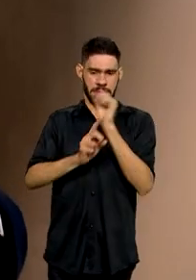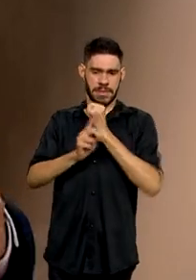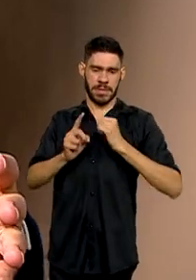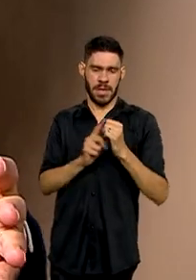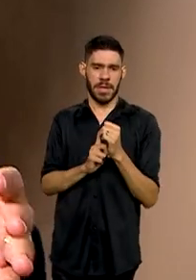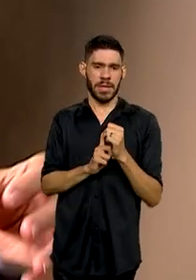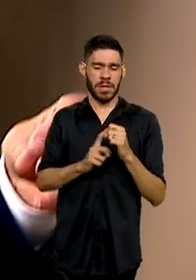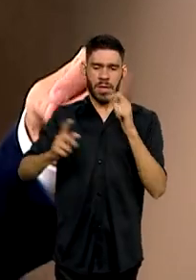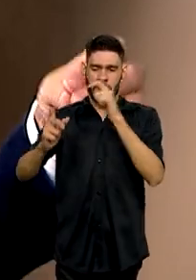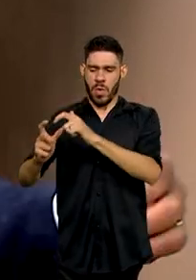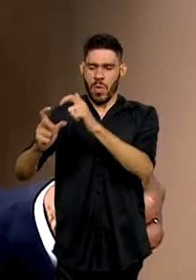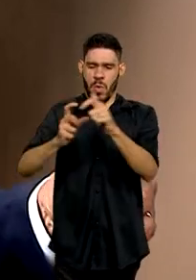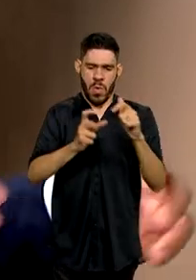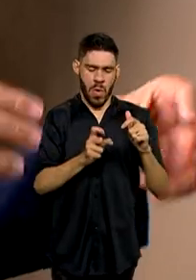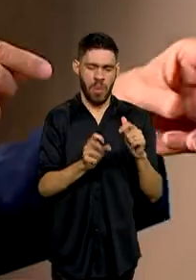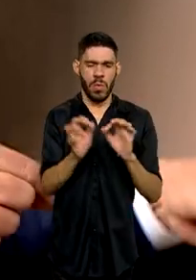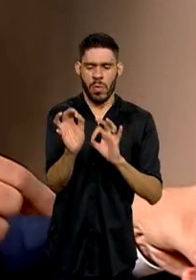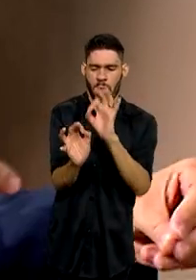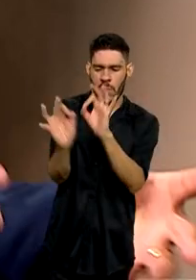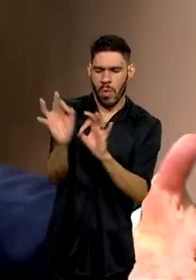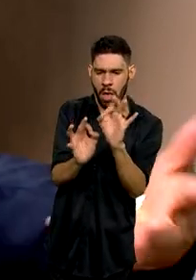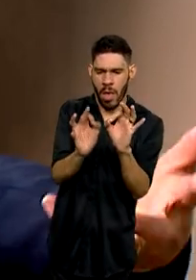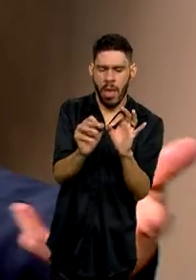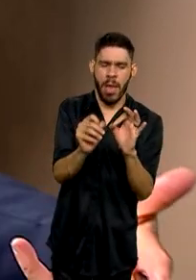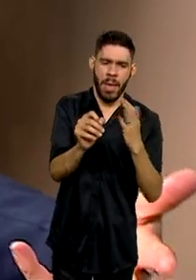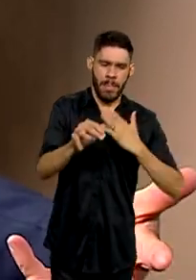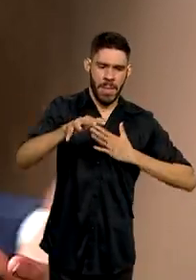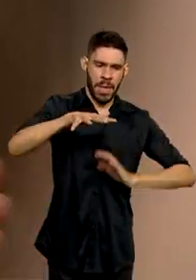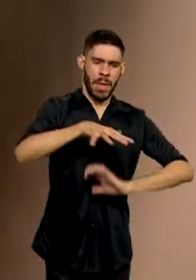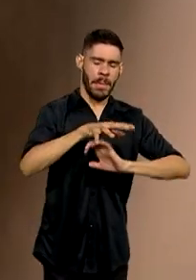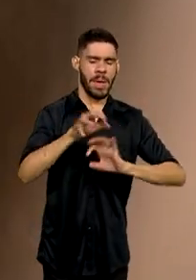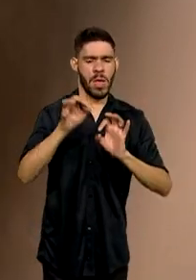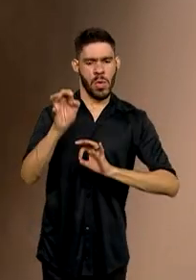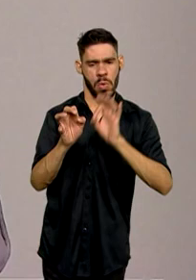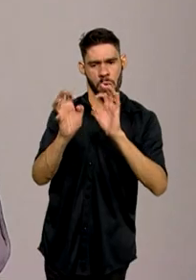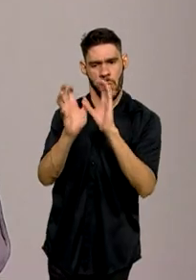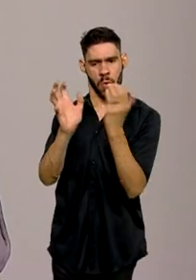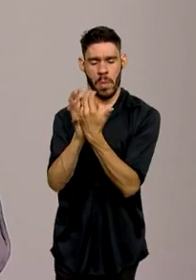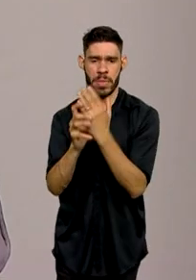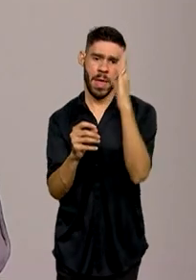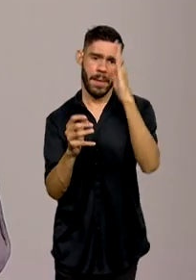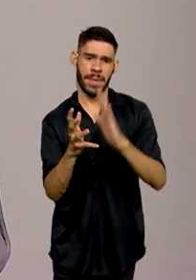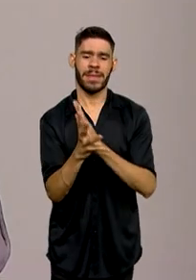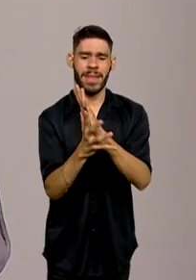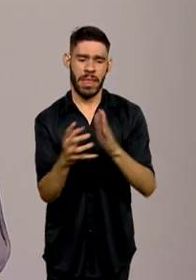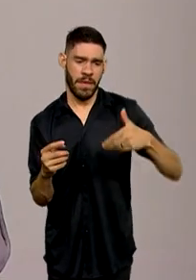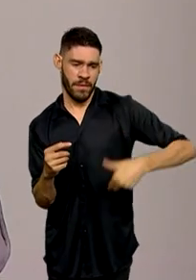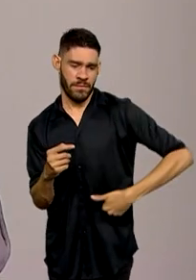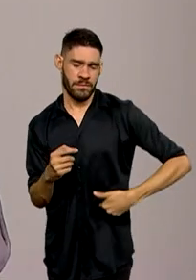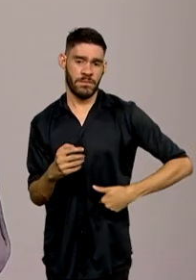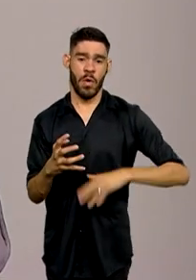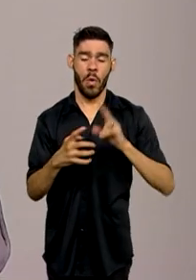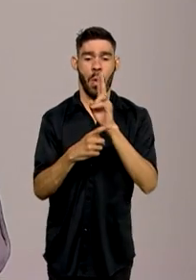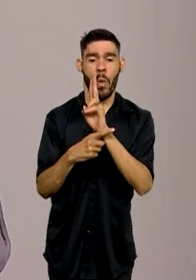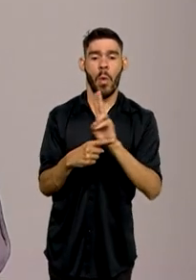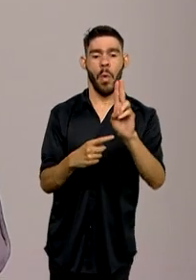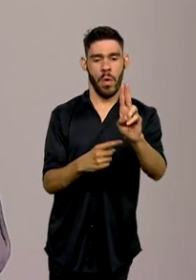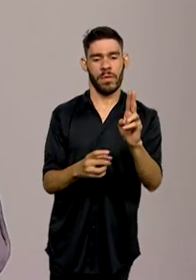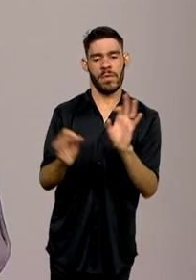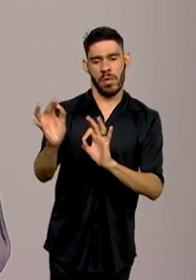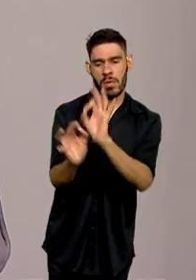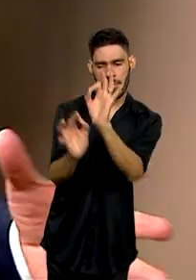lugar, como eu disse, organizar. Na minha empresa, eu quero organizar um comitê Brasil Sem Fome. Aqui, na minha universidade, eu quero